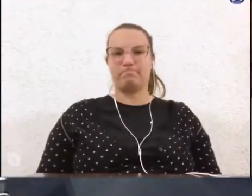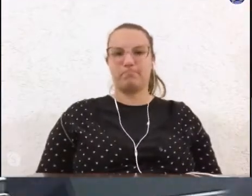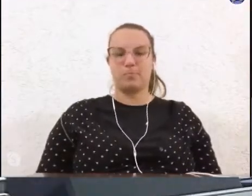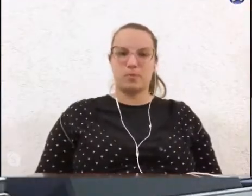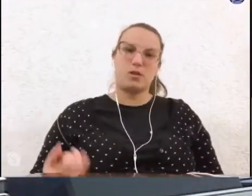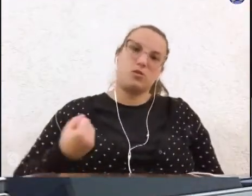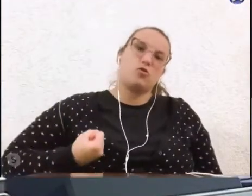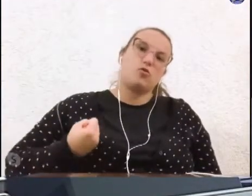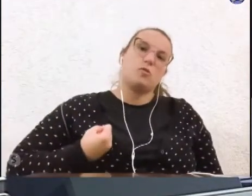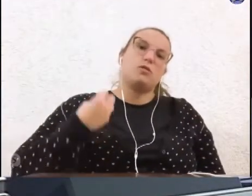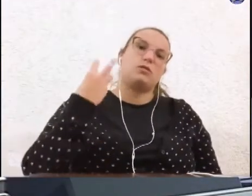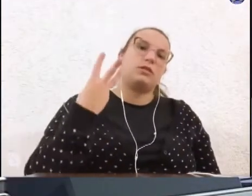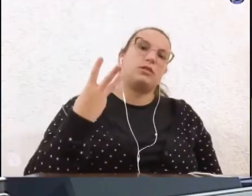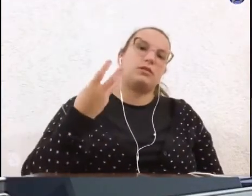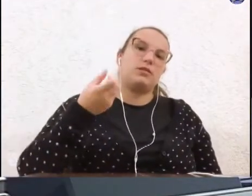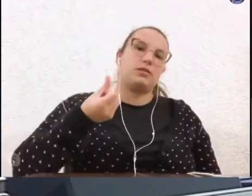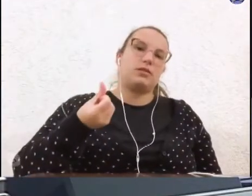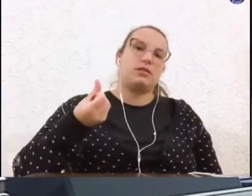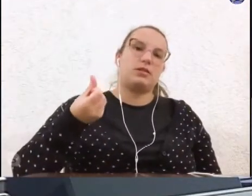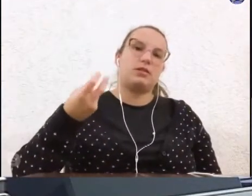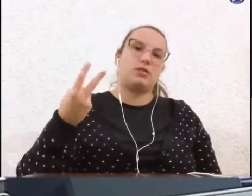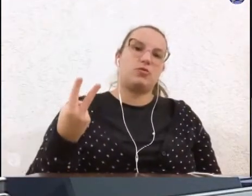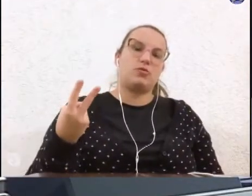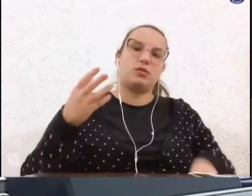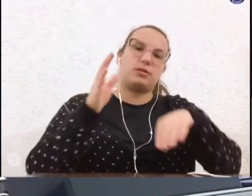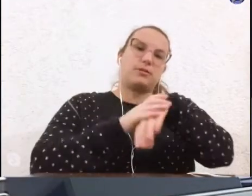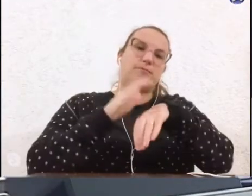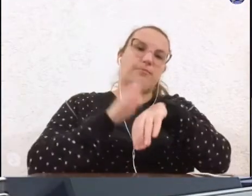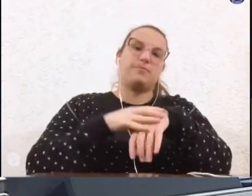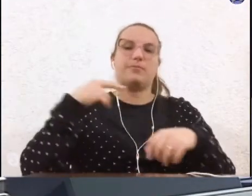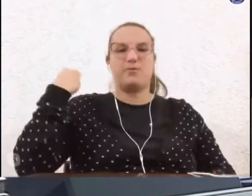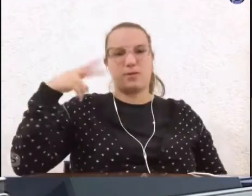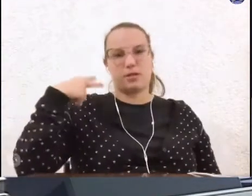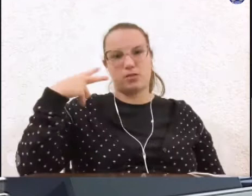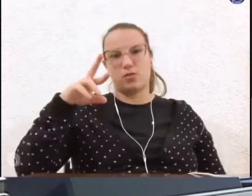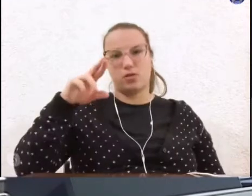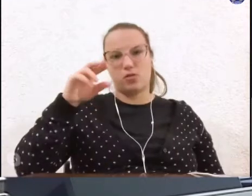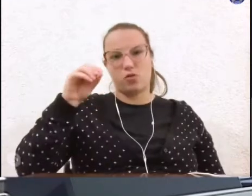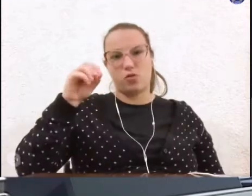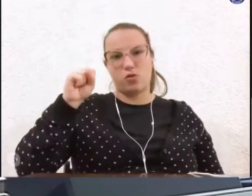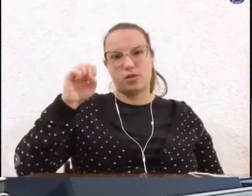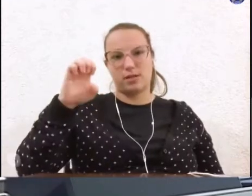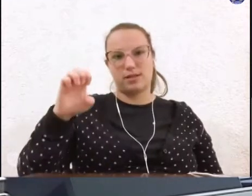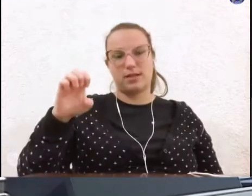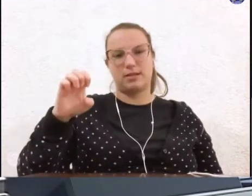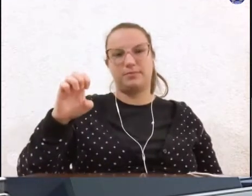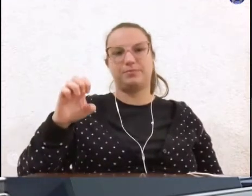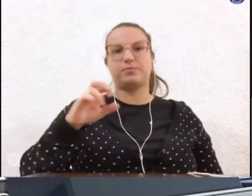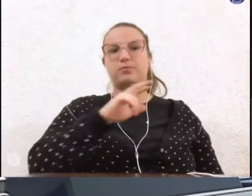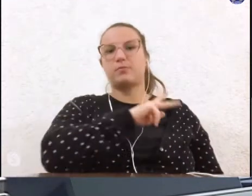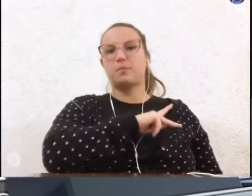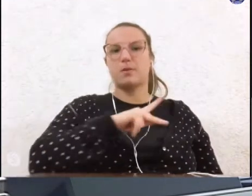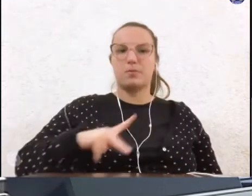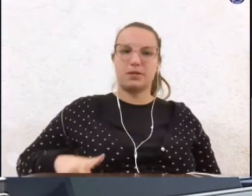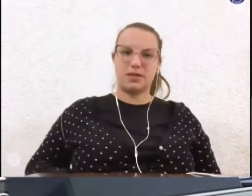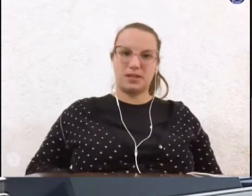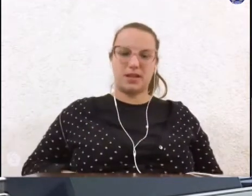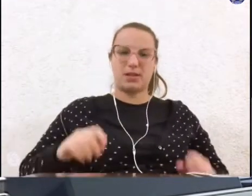Número 362 de autoria da vereadora Rosiello, ao presidente da Câmara,